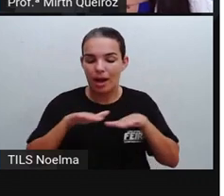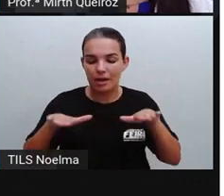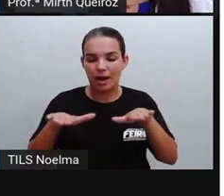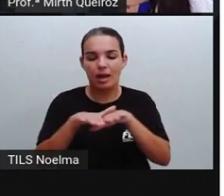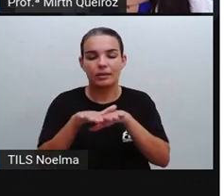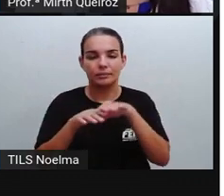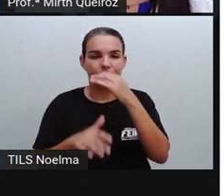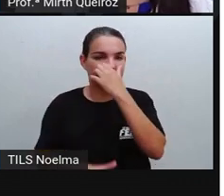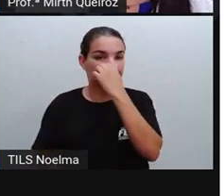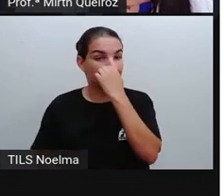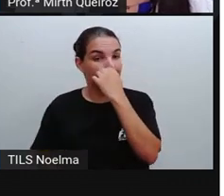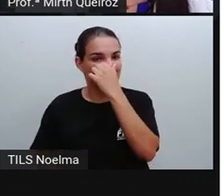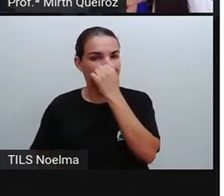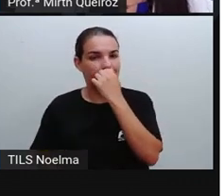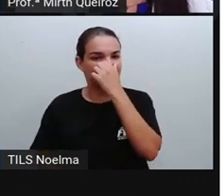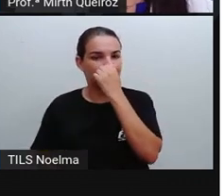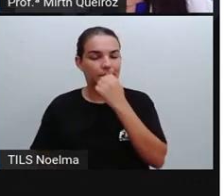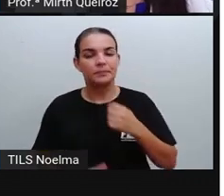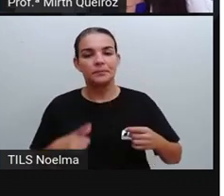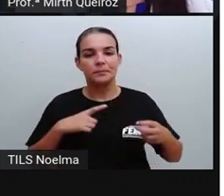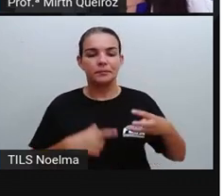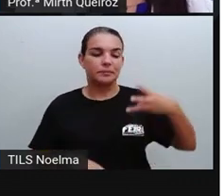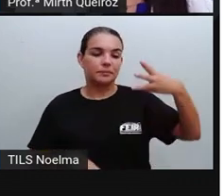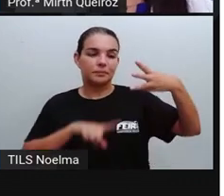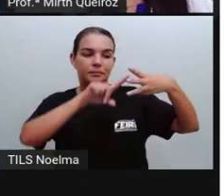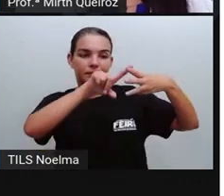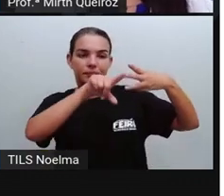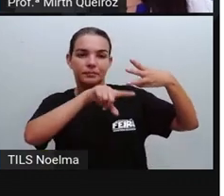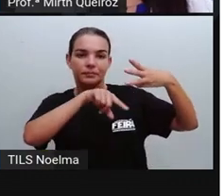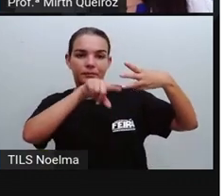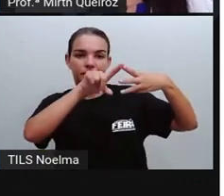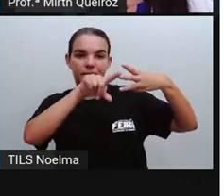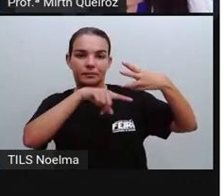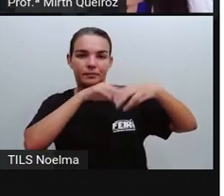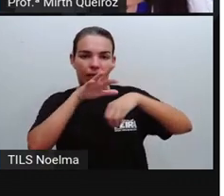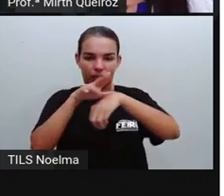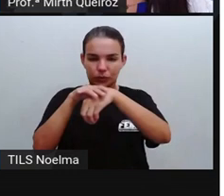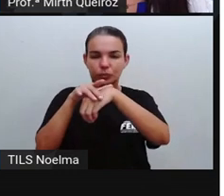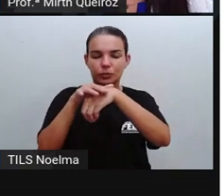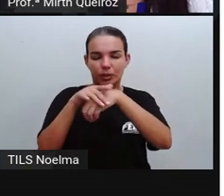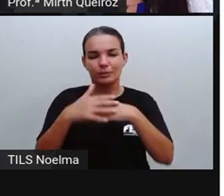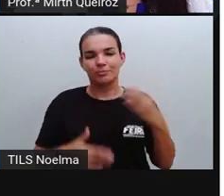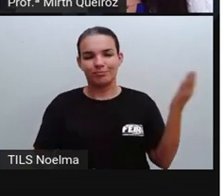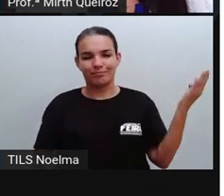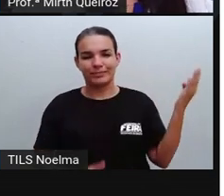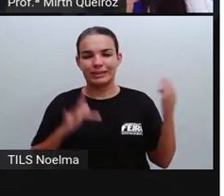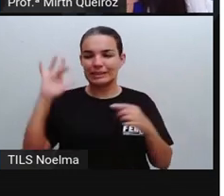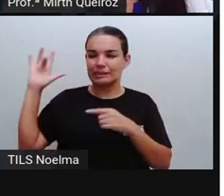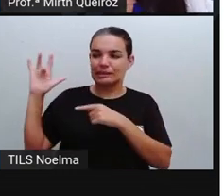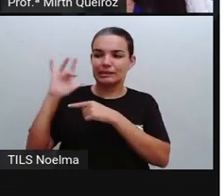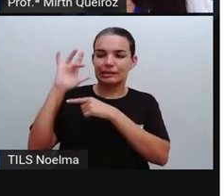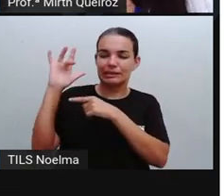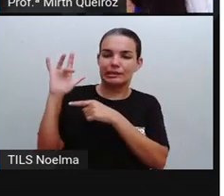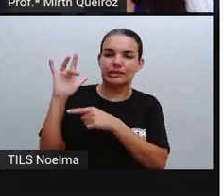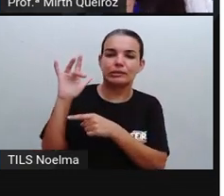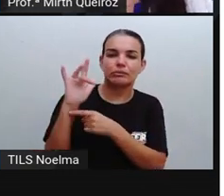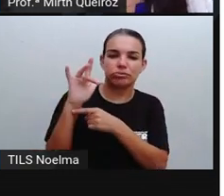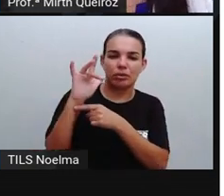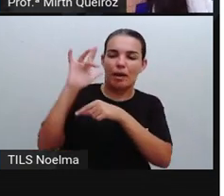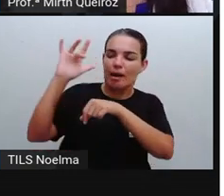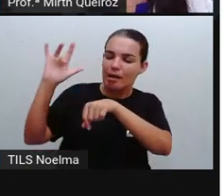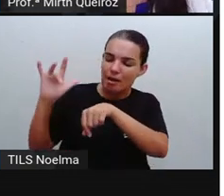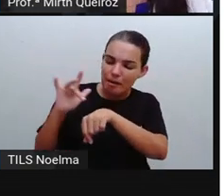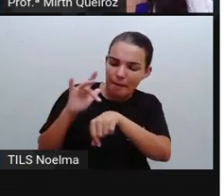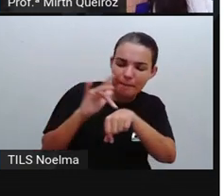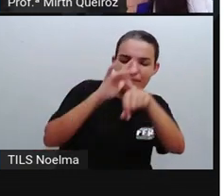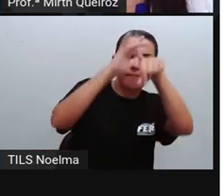E aqui a gente tem as três doenças que são causadas aí pelo mosquito. São transmitidas pelo